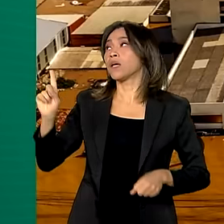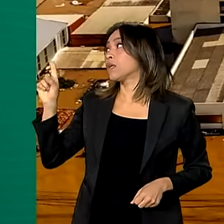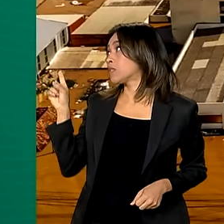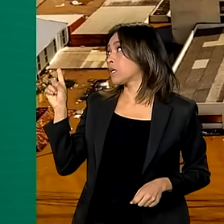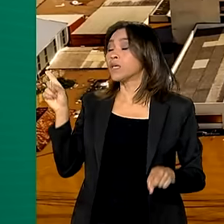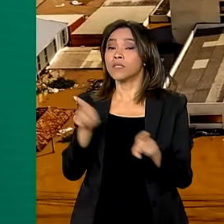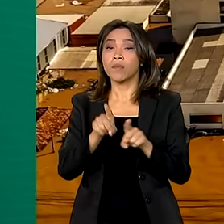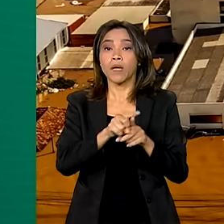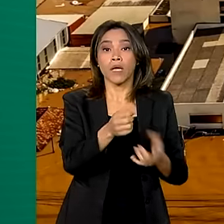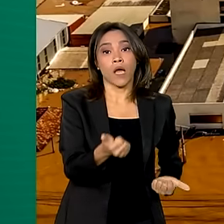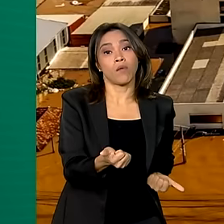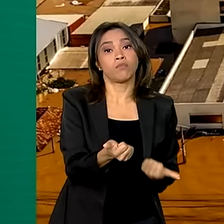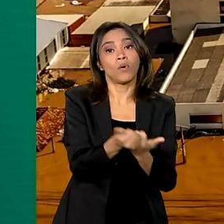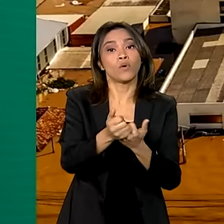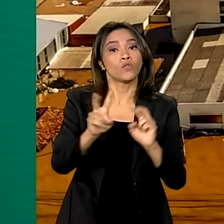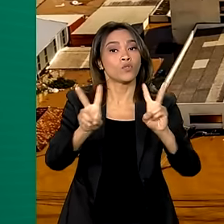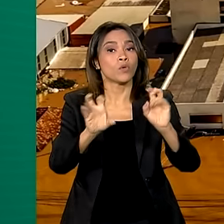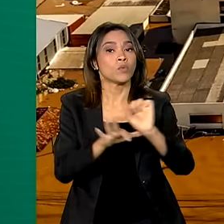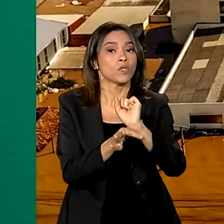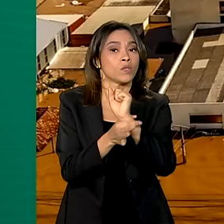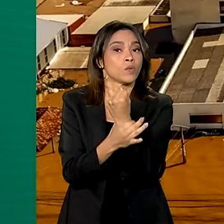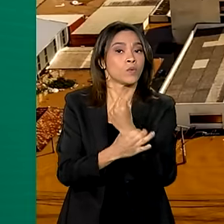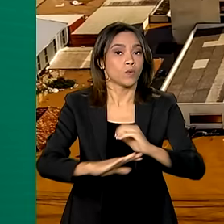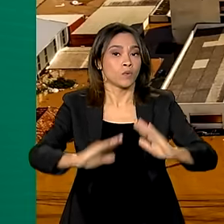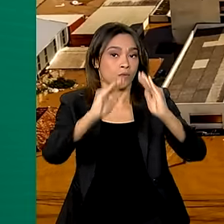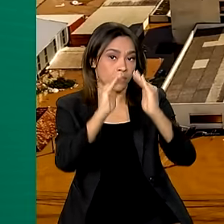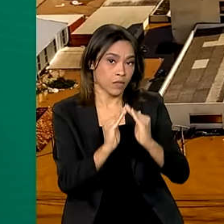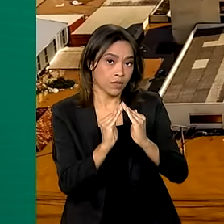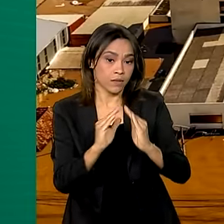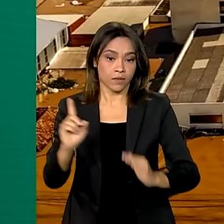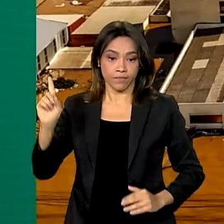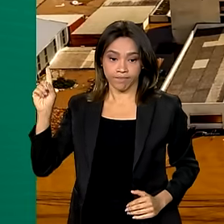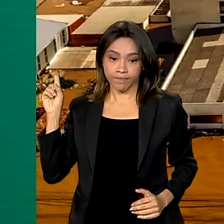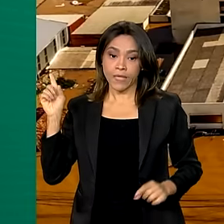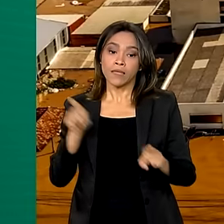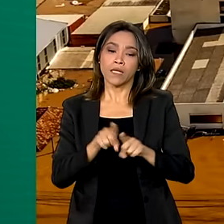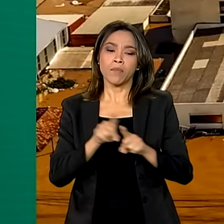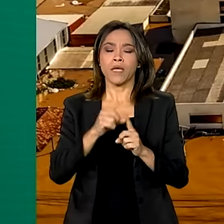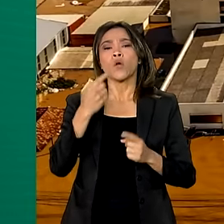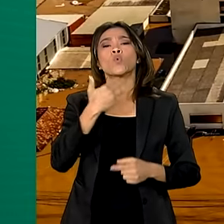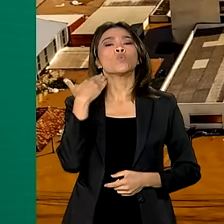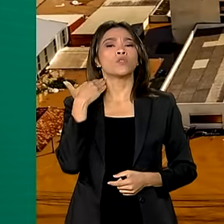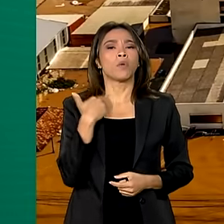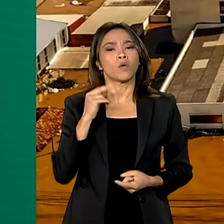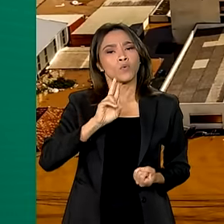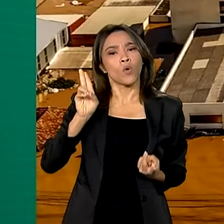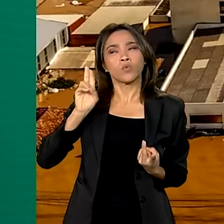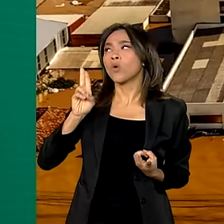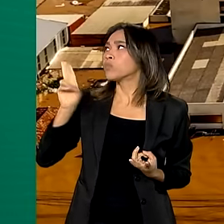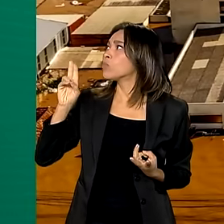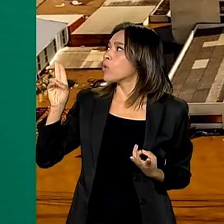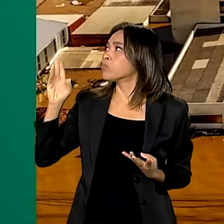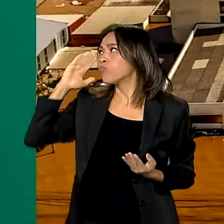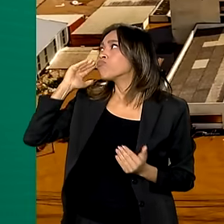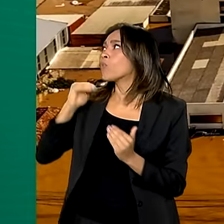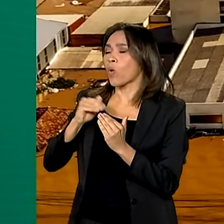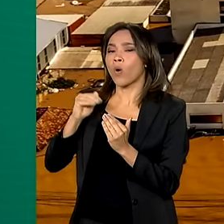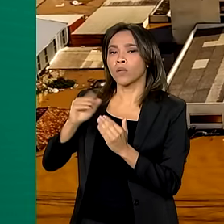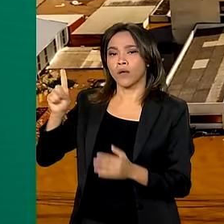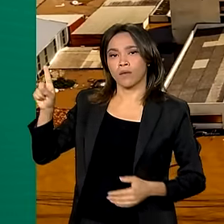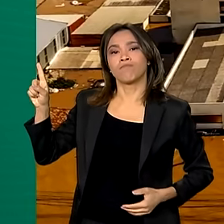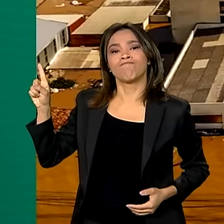acionamento do seguro habitacional. Aderiram ao Acordo Itaú, Bradesco, Santander, Banco do Brasil,